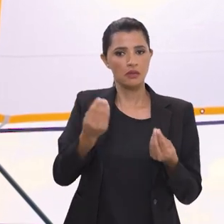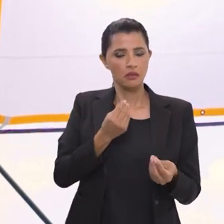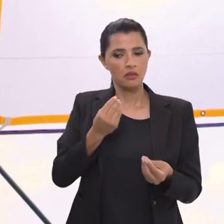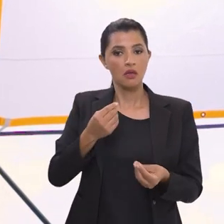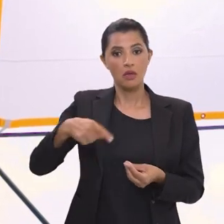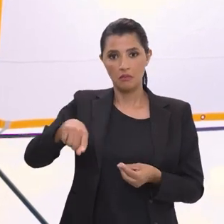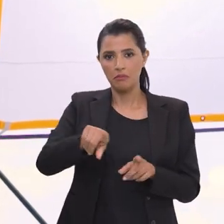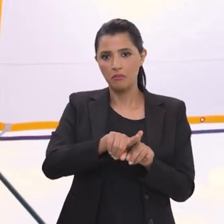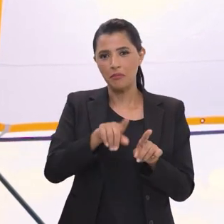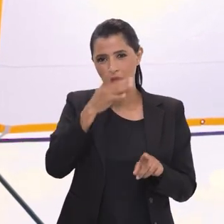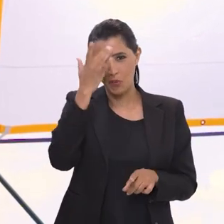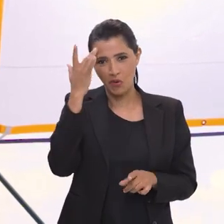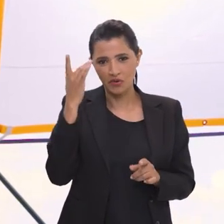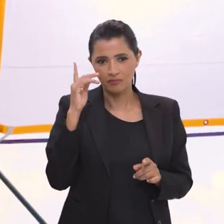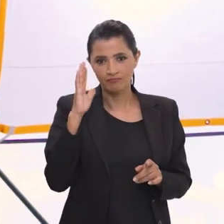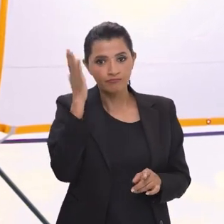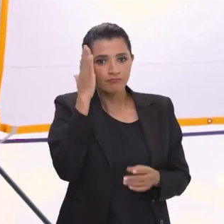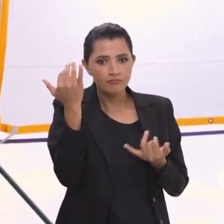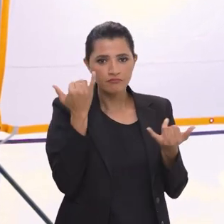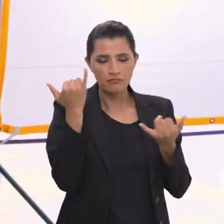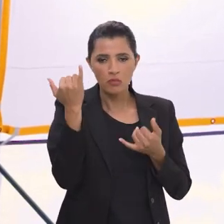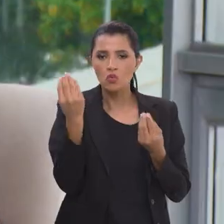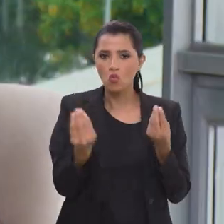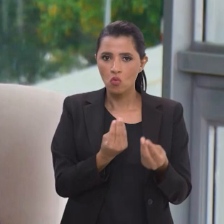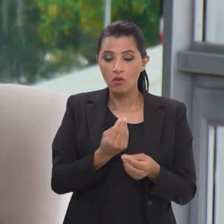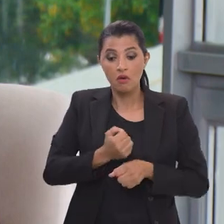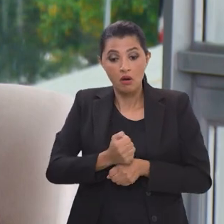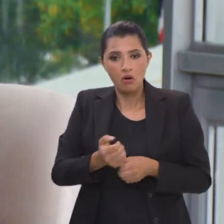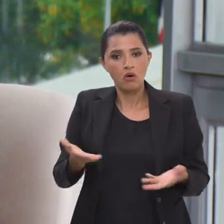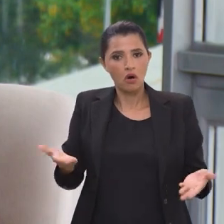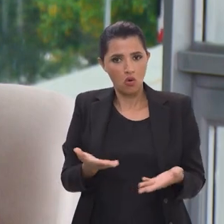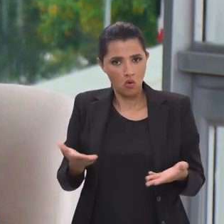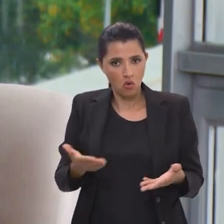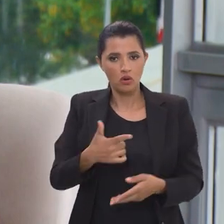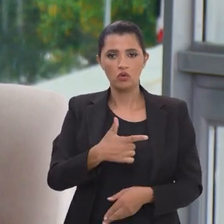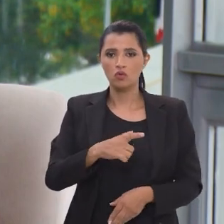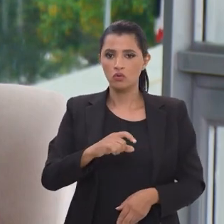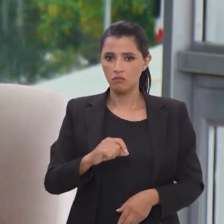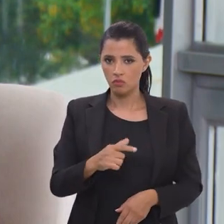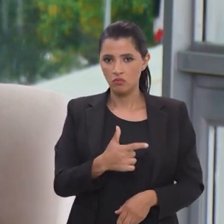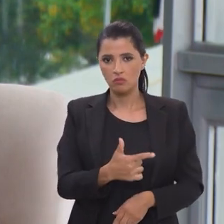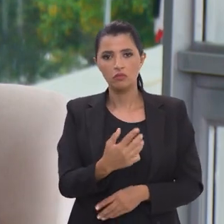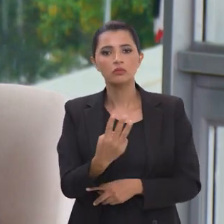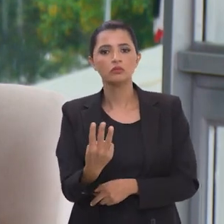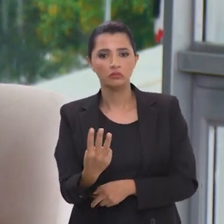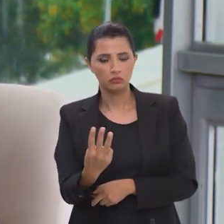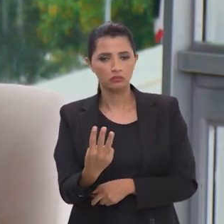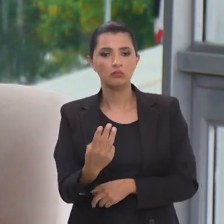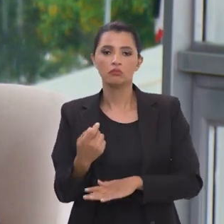telespectadores possam saber, nós vamos só neste ano de 2023